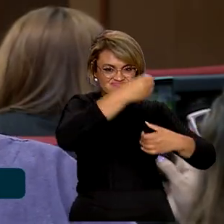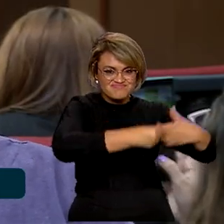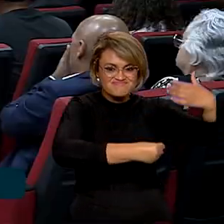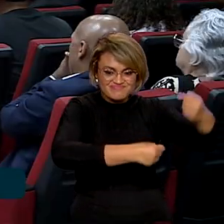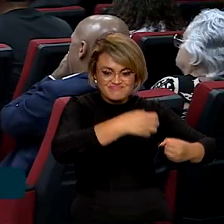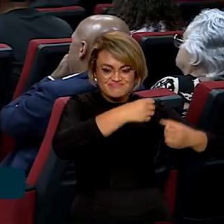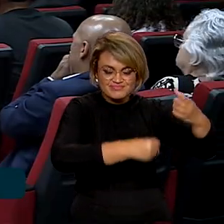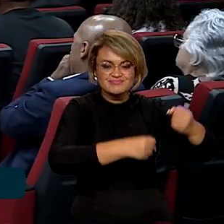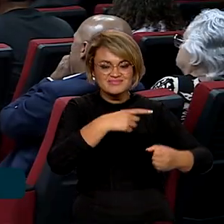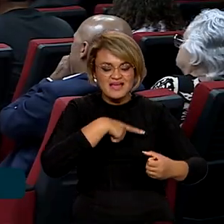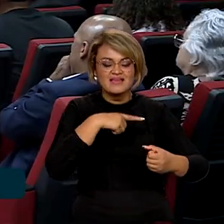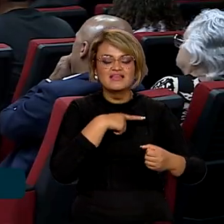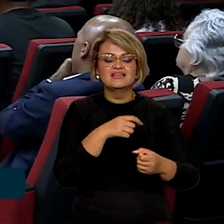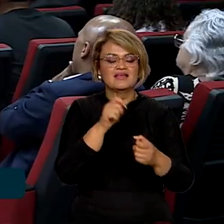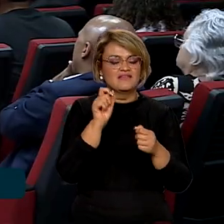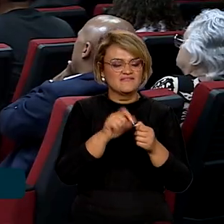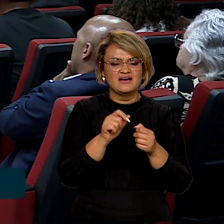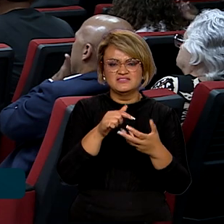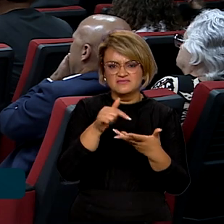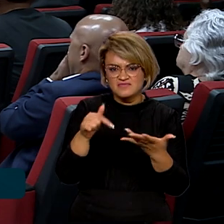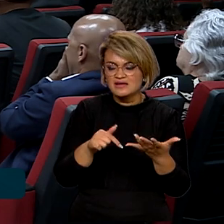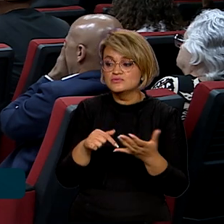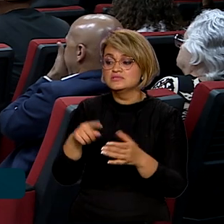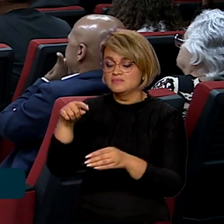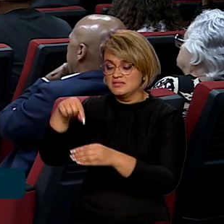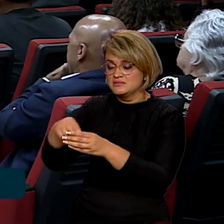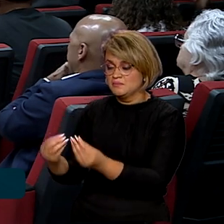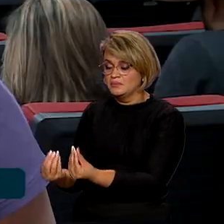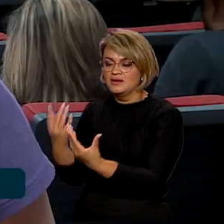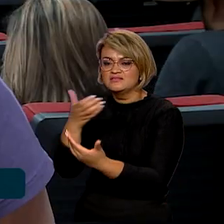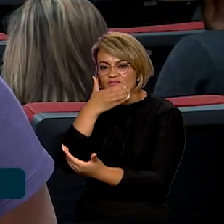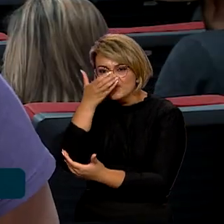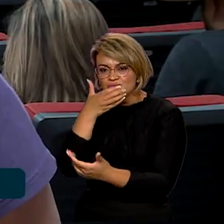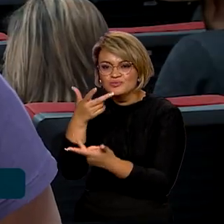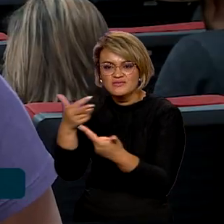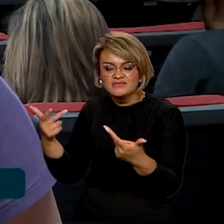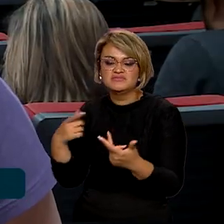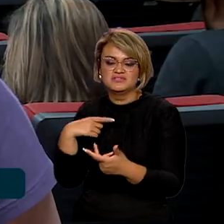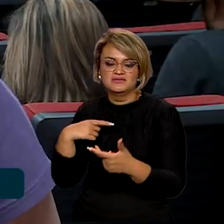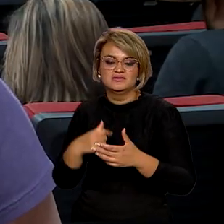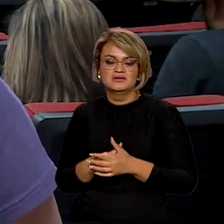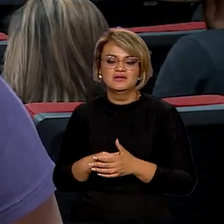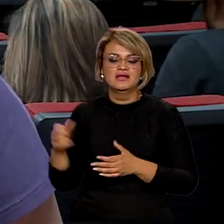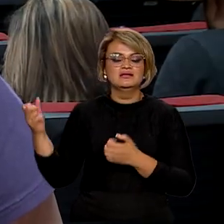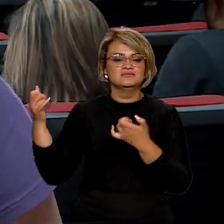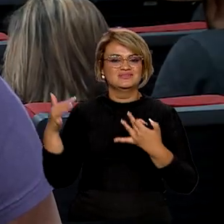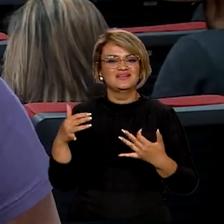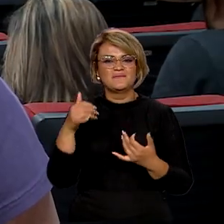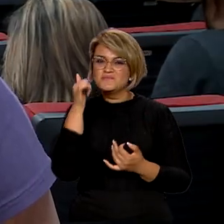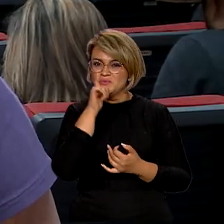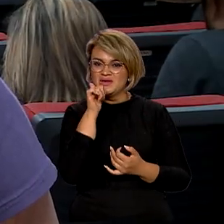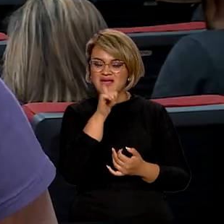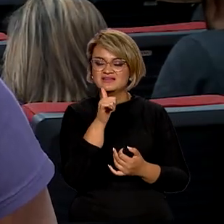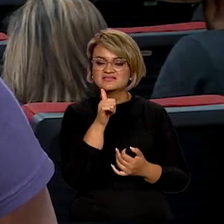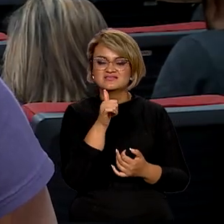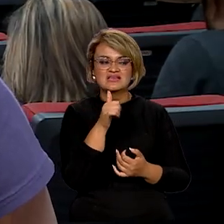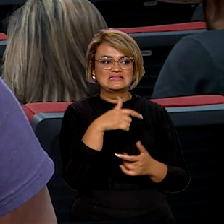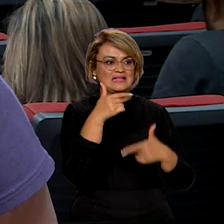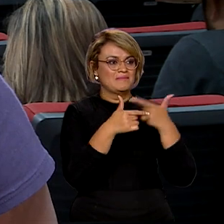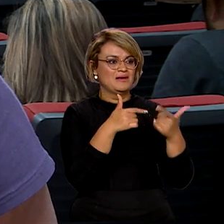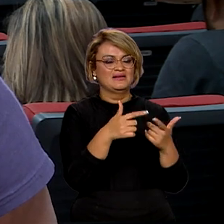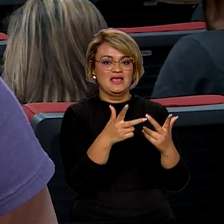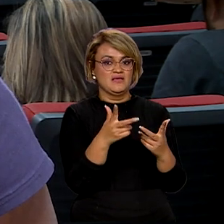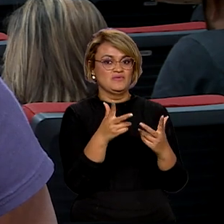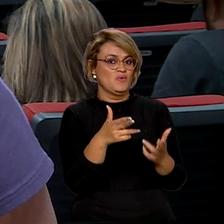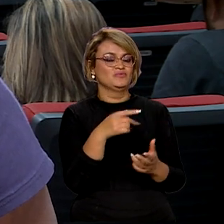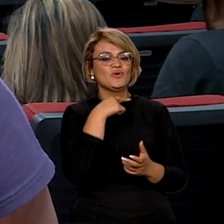planta milho, abóbora, hortaliças e frutas. Muitas dessas mulheres, às vezes, não tem como tirar um sustento, né?